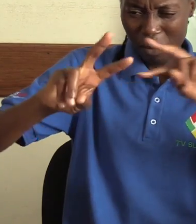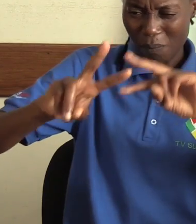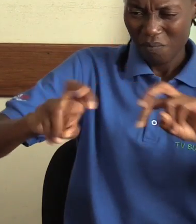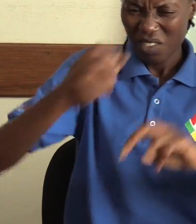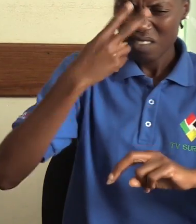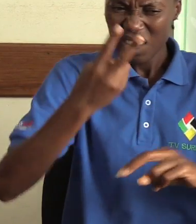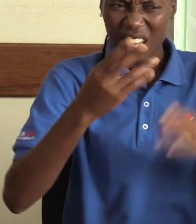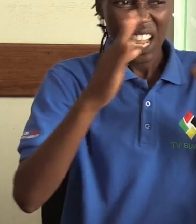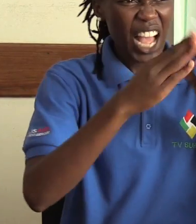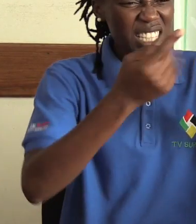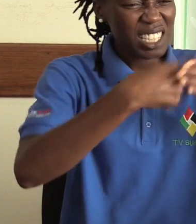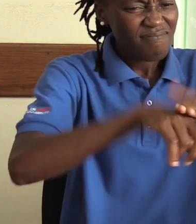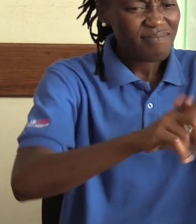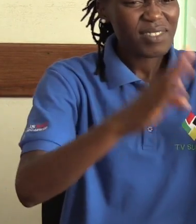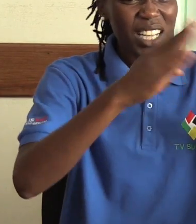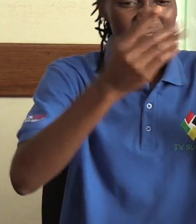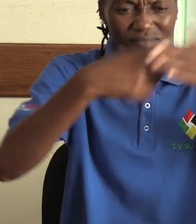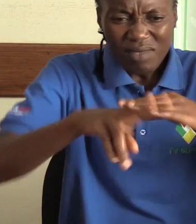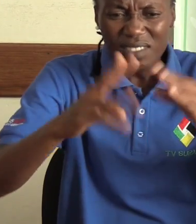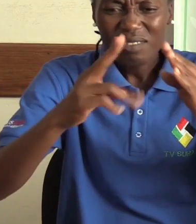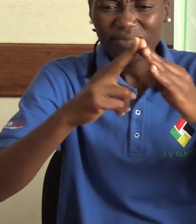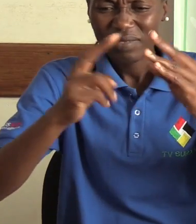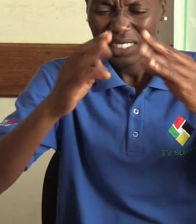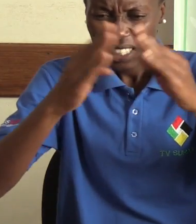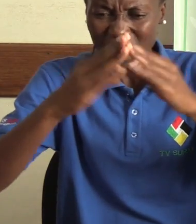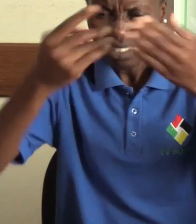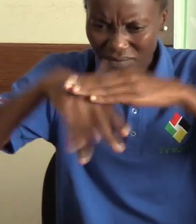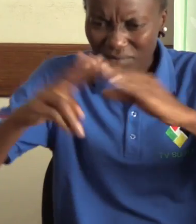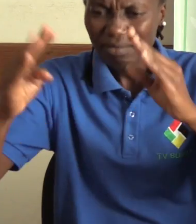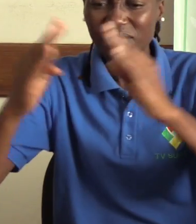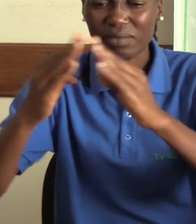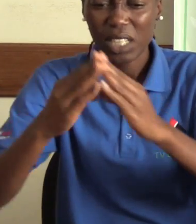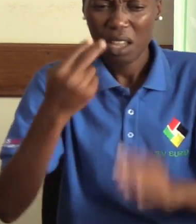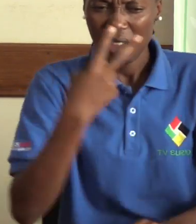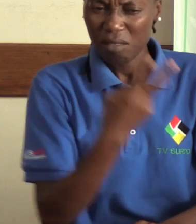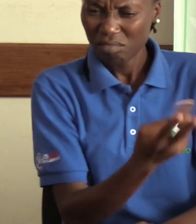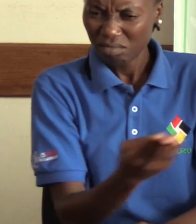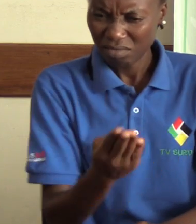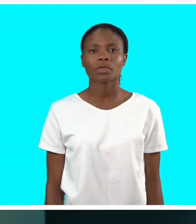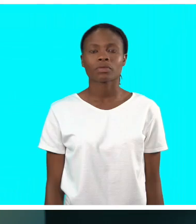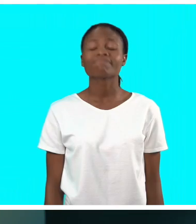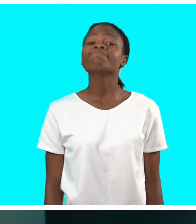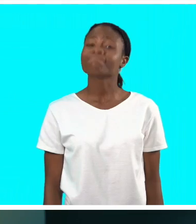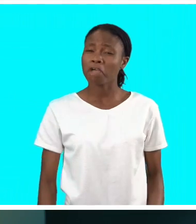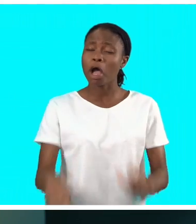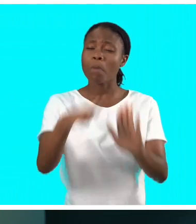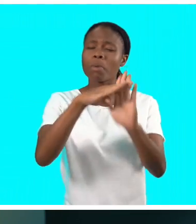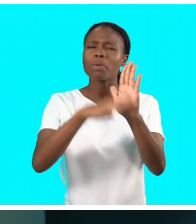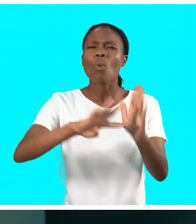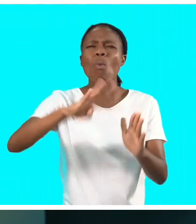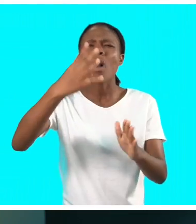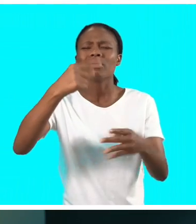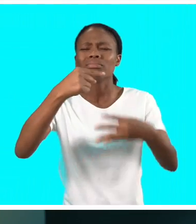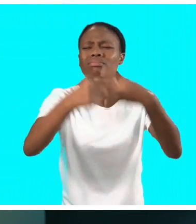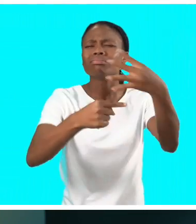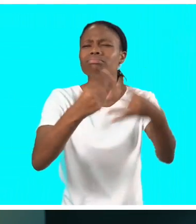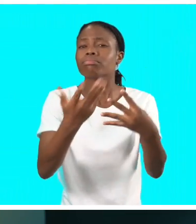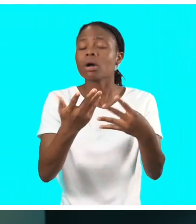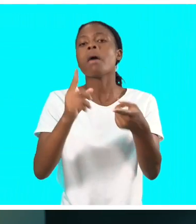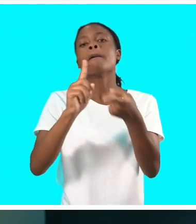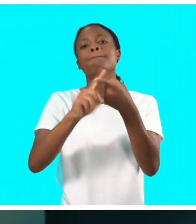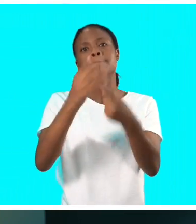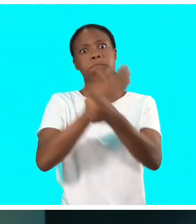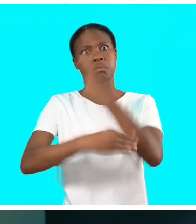verdade, estas famílias que aparecem na lista são os mais pobres e vulneráveis. O Instituto